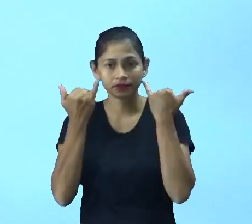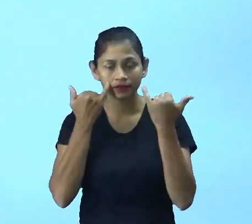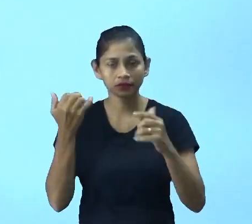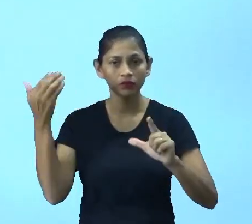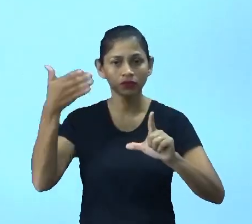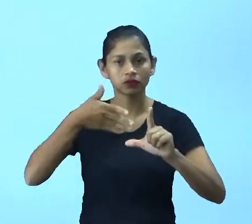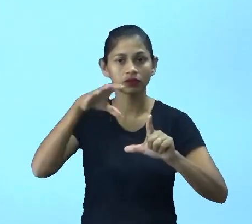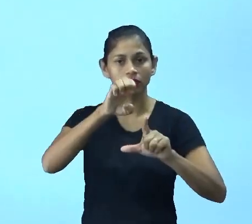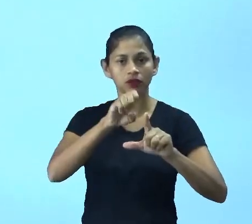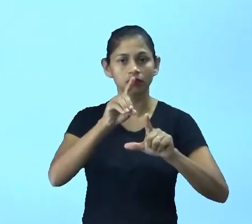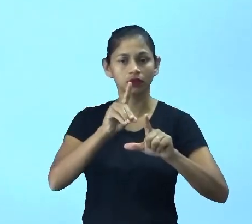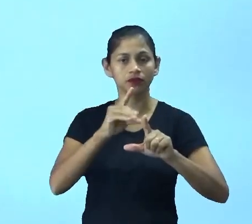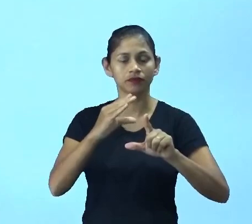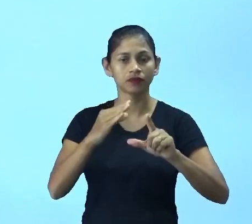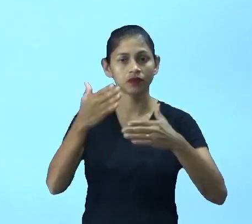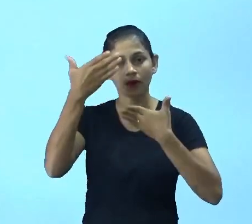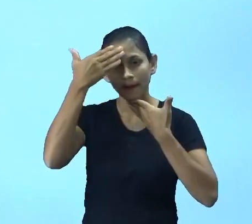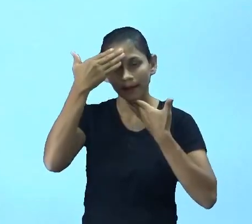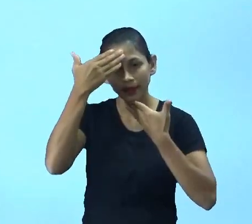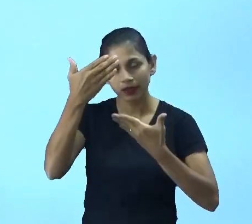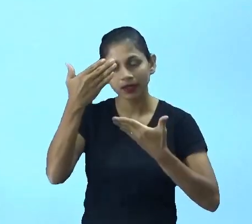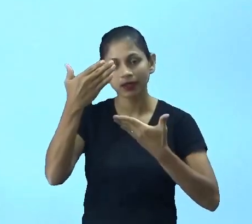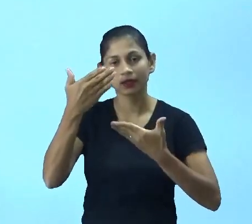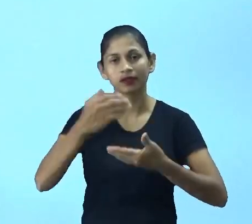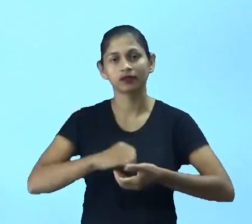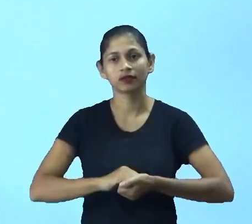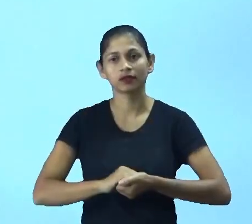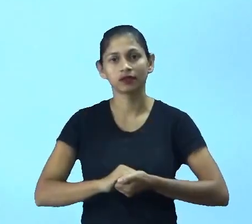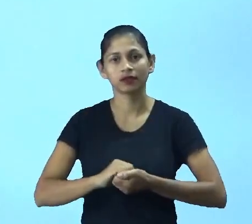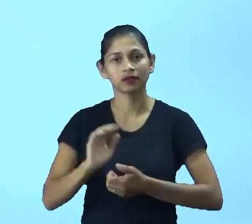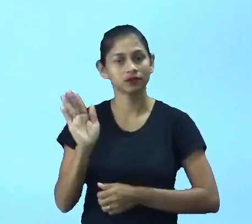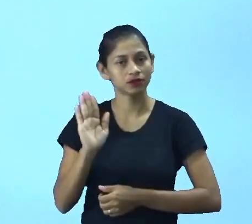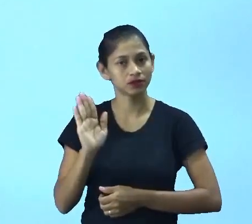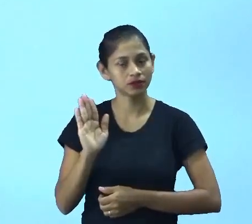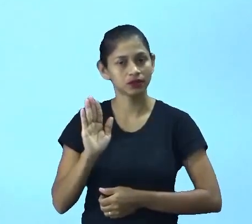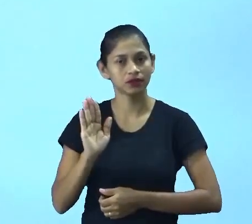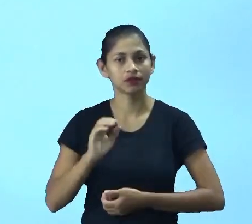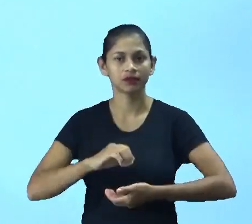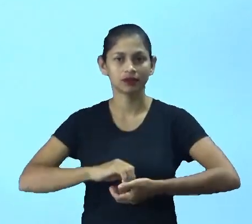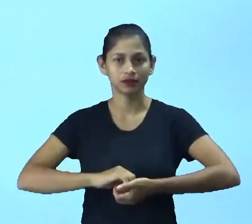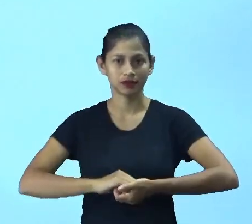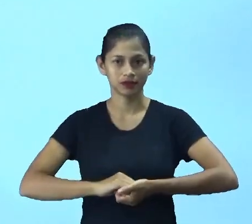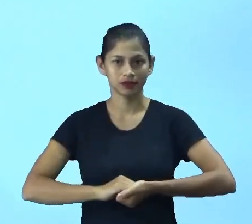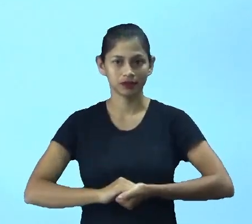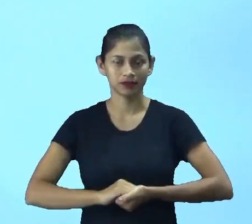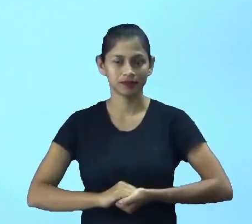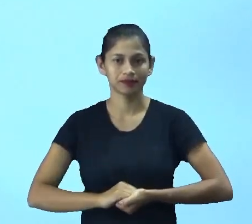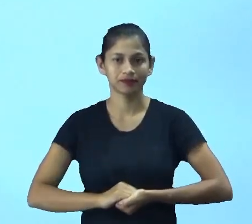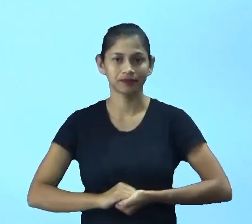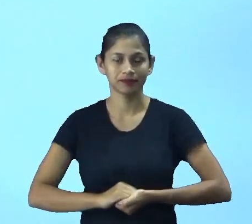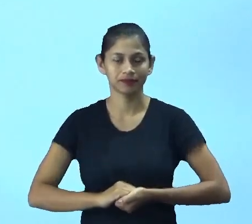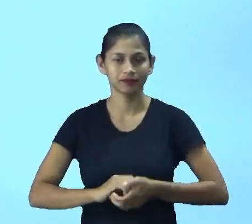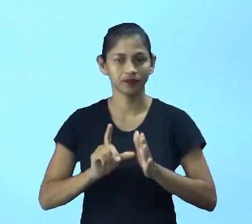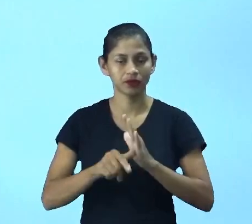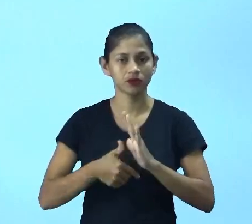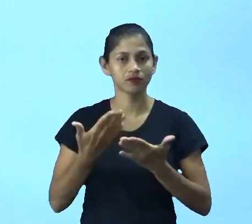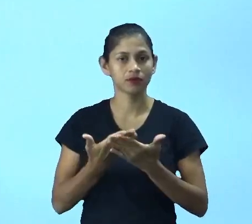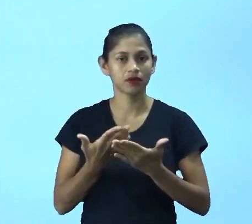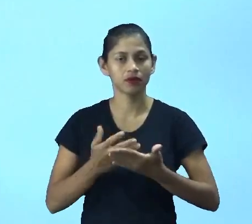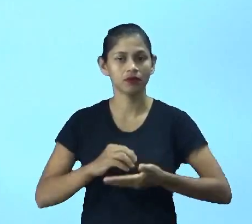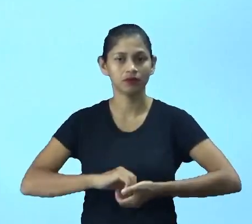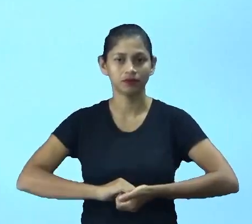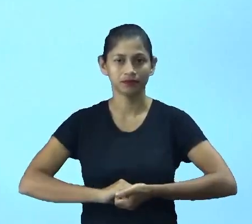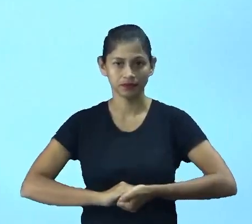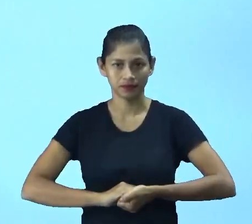plataforma Eduque. Muito obrigada pela atenção de vocês. Bye bye, see you next class. Tchau, tchau, até a próxima aula.